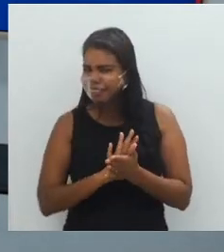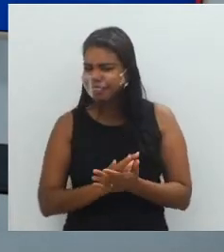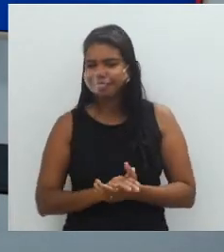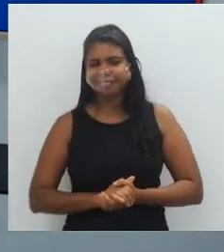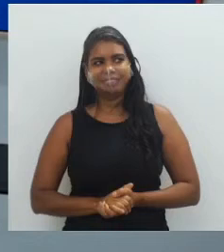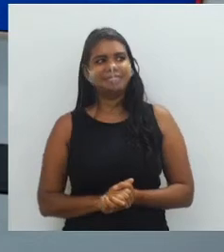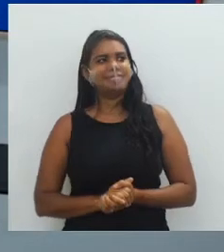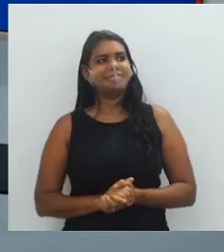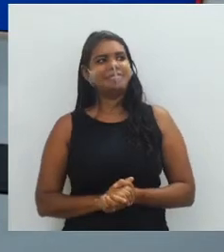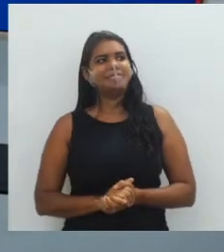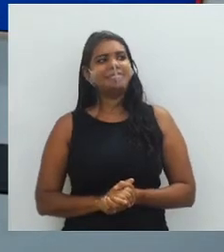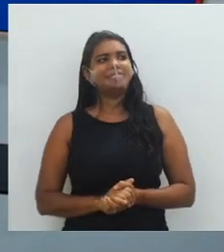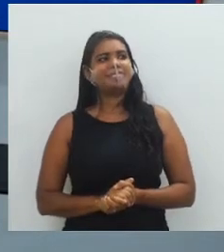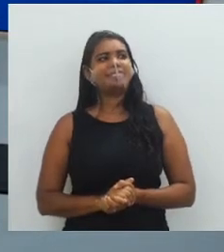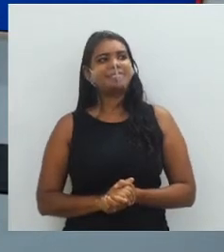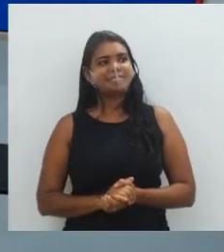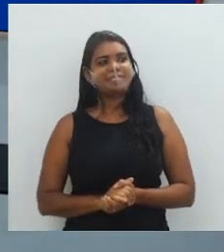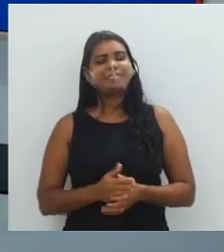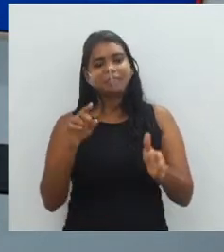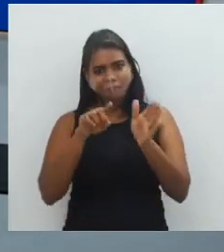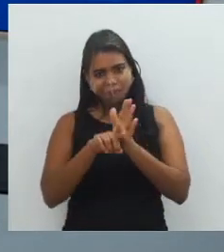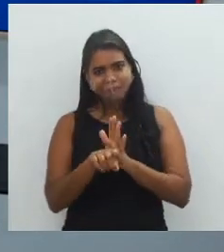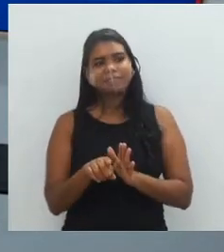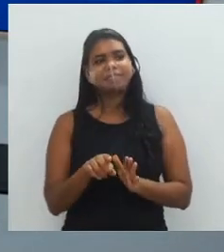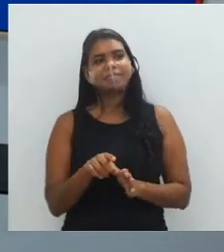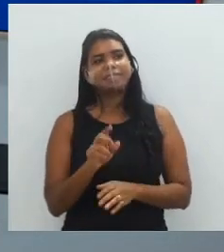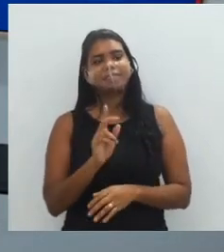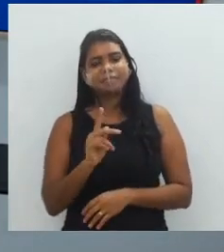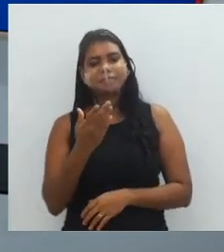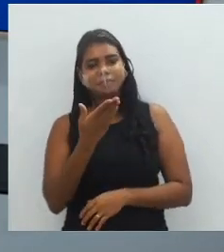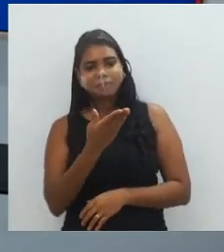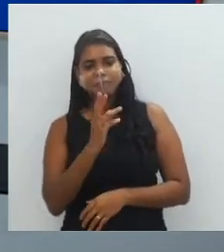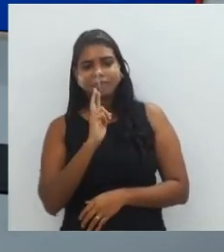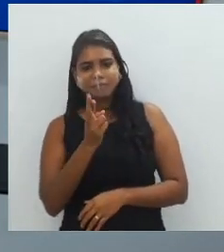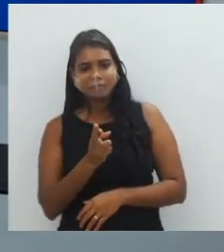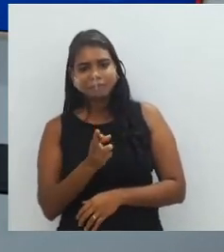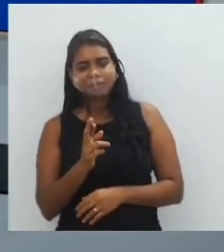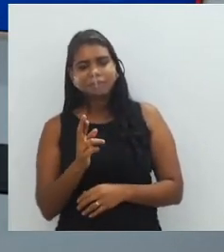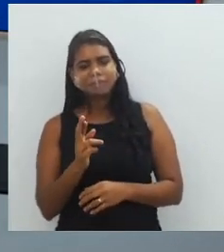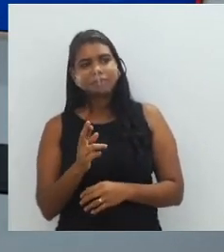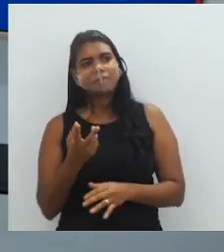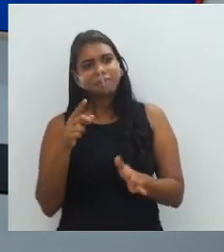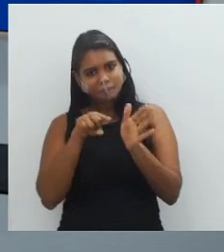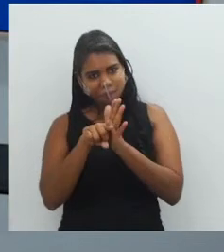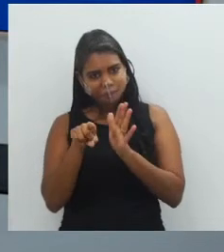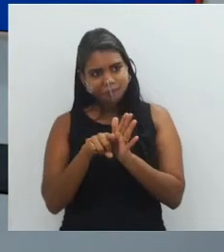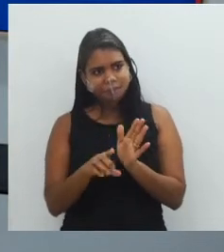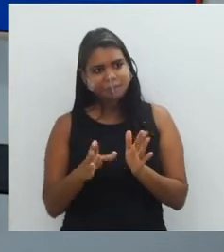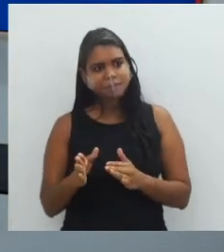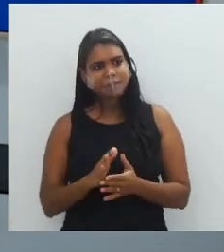É carne, olha só. Só um minutinho, deixa eu ver aqui. Tem algumas perguntas aqui.